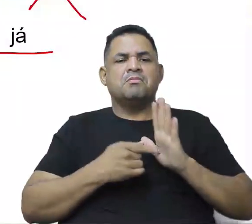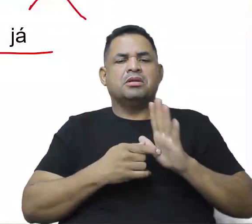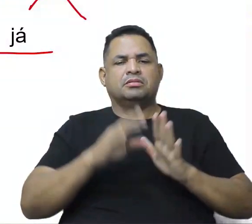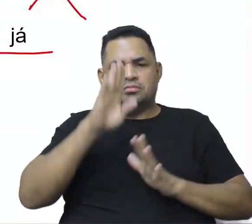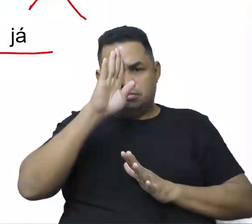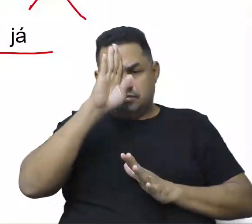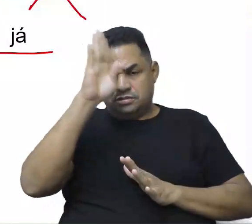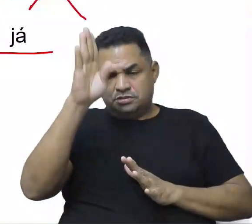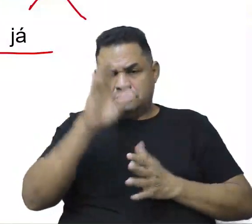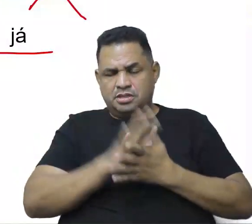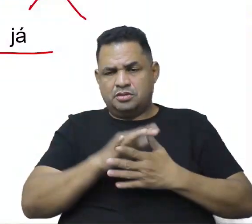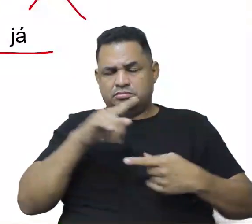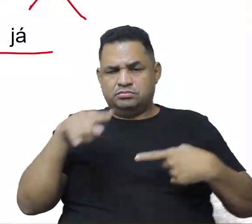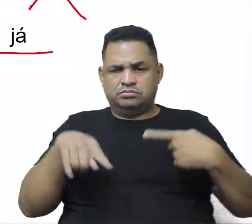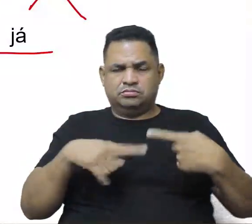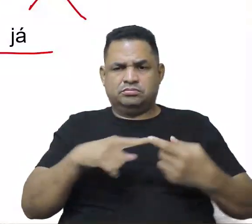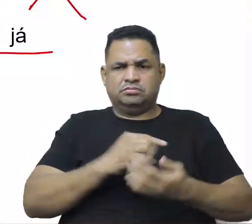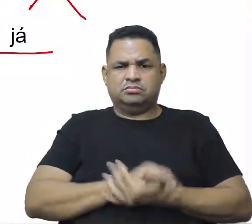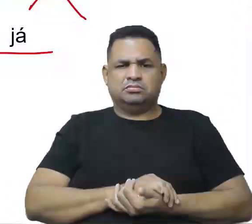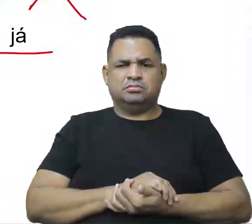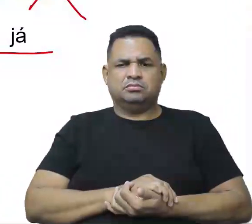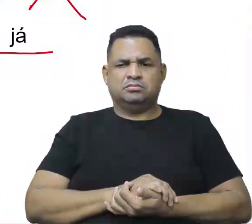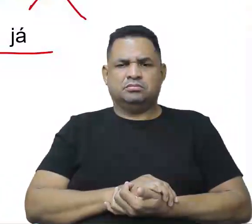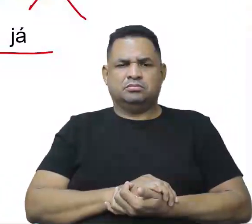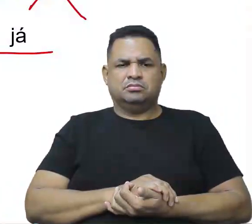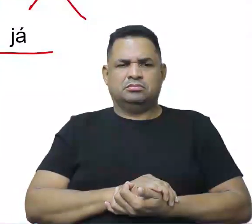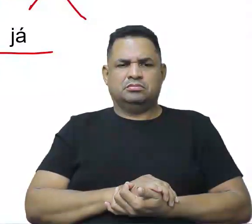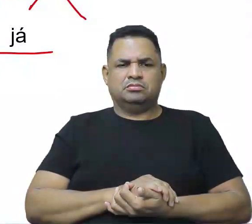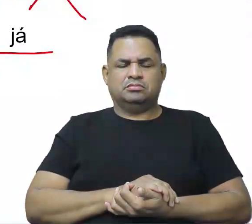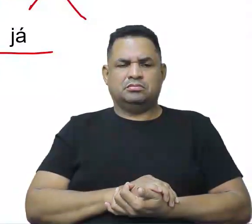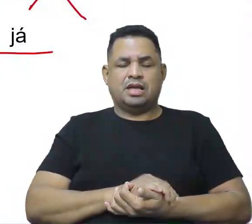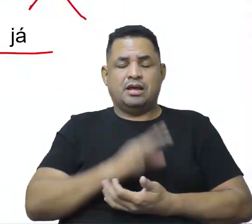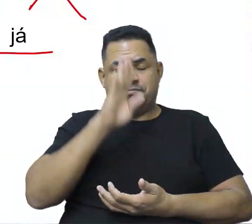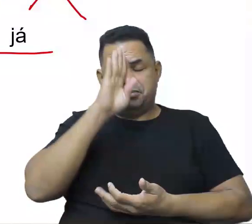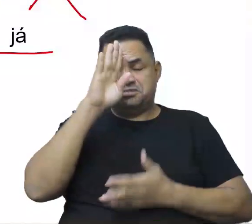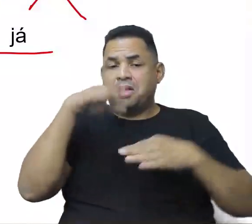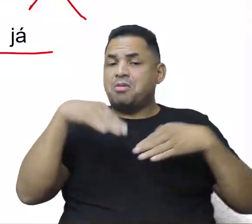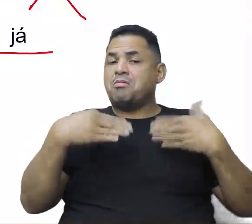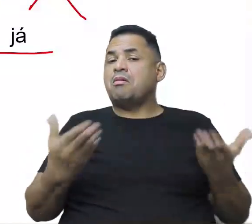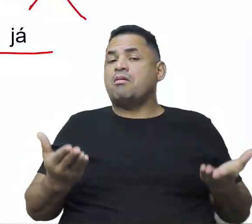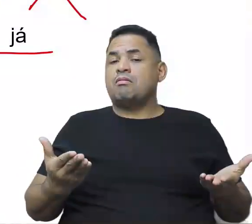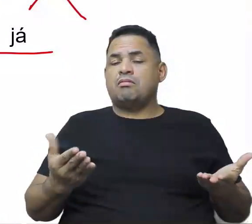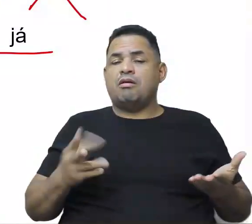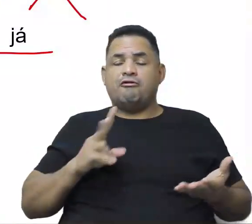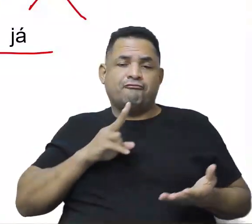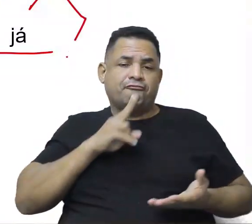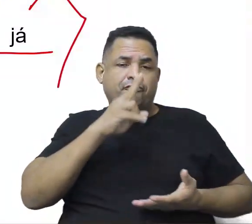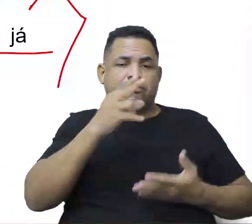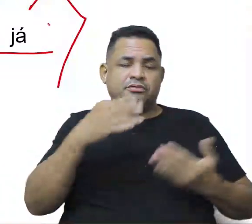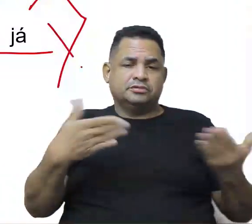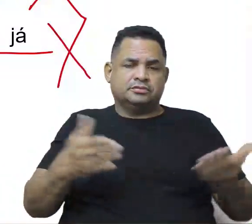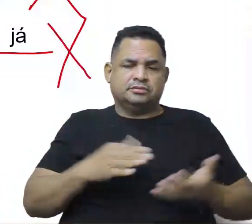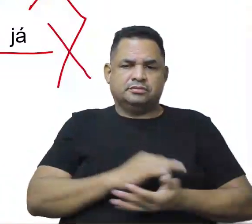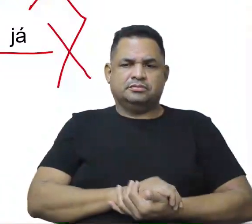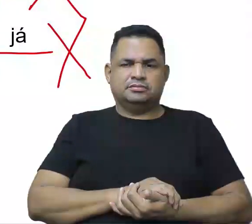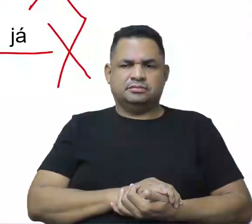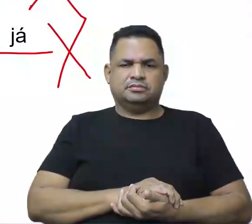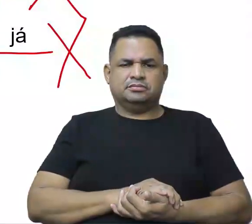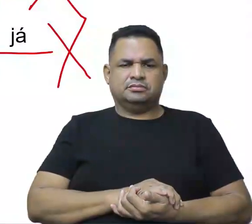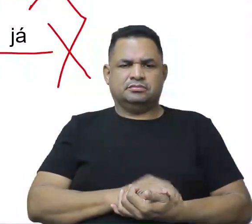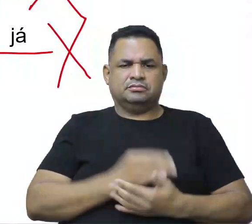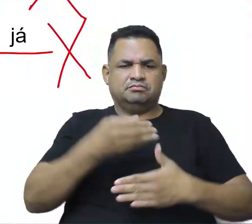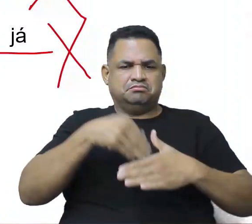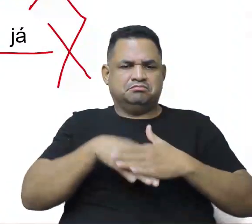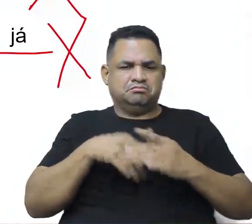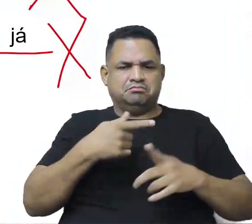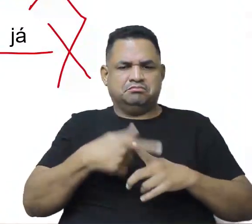principal função, digamos que essas aqui são funções, mas a principal, aquela forte mesmo, né? Esconder os